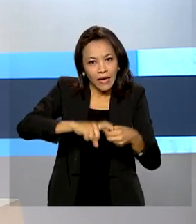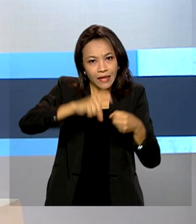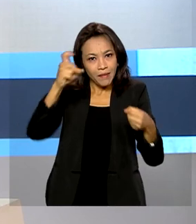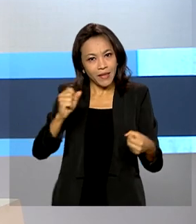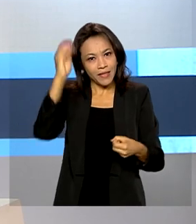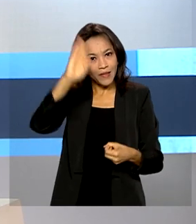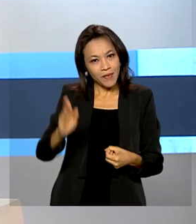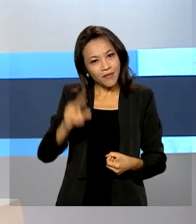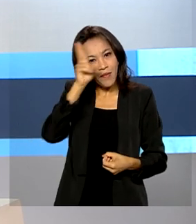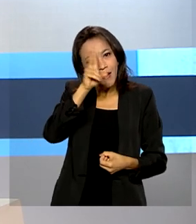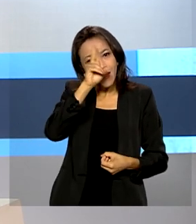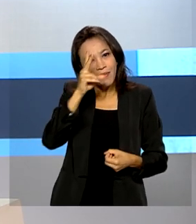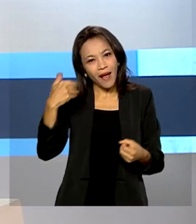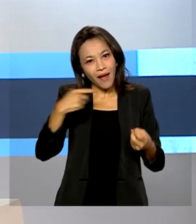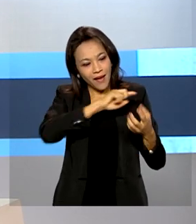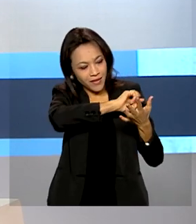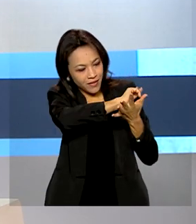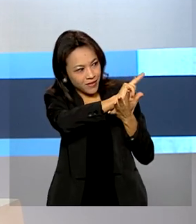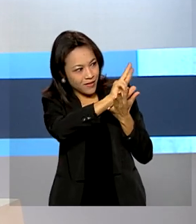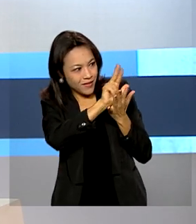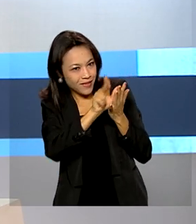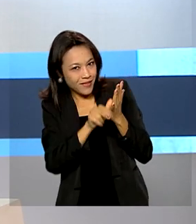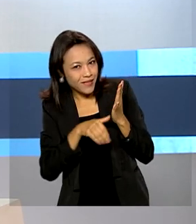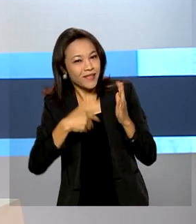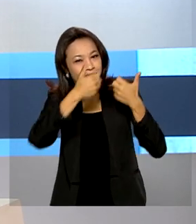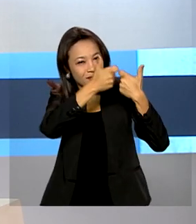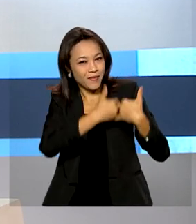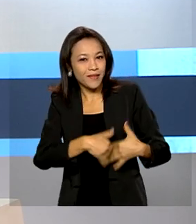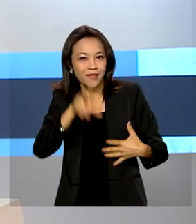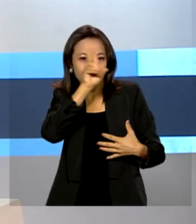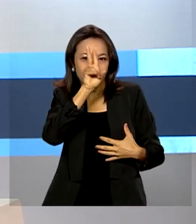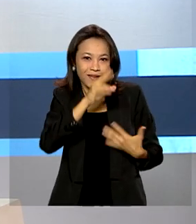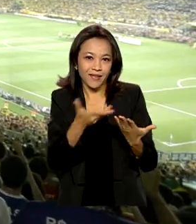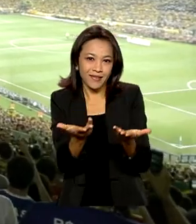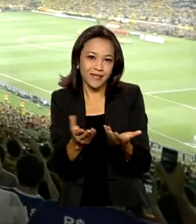relembrar esses símbolos que contam um pouco da nossa história.